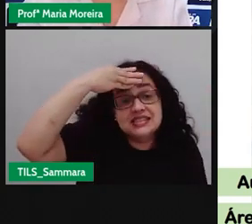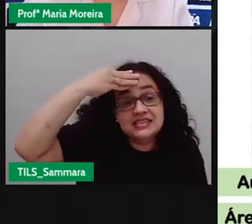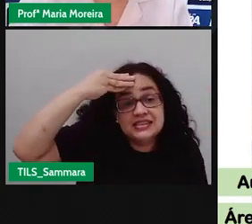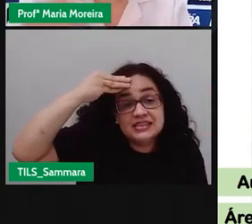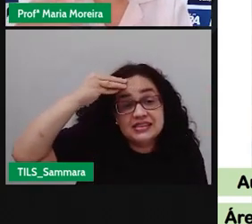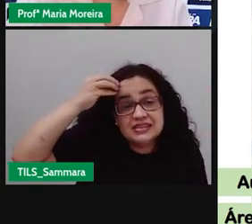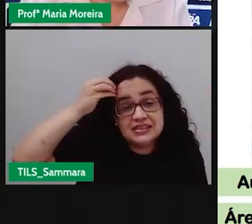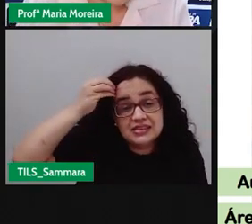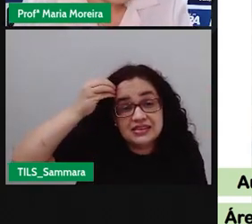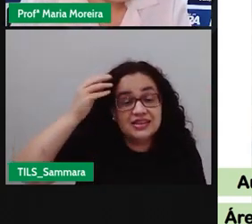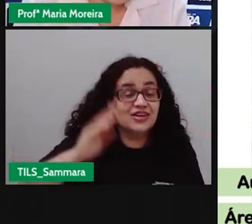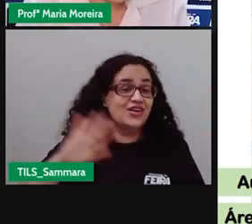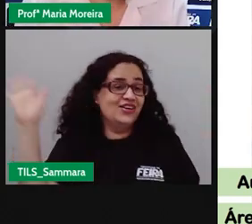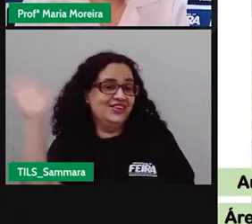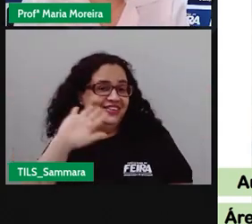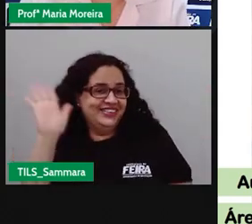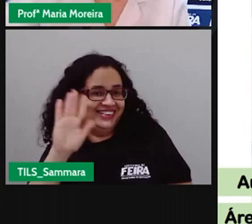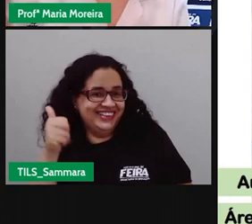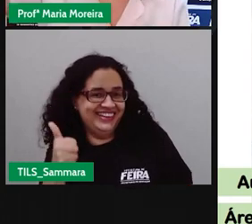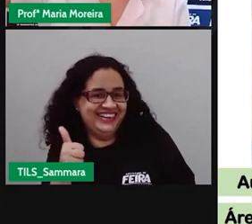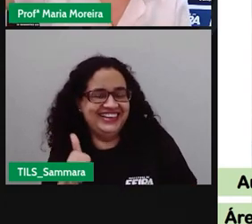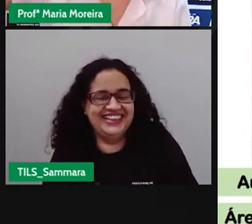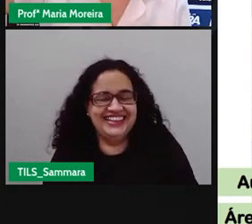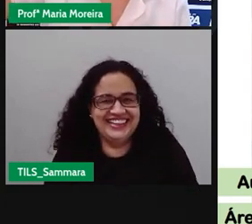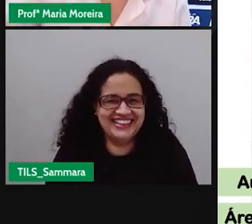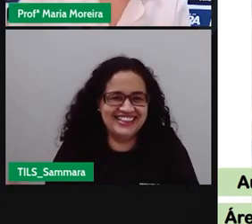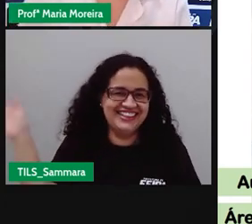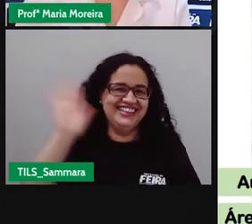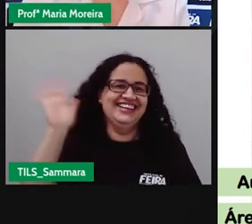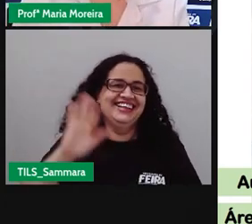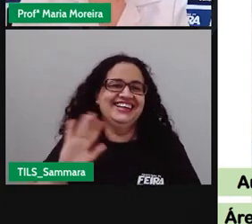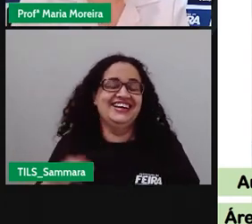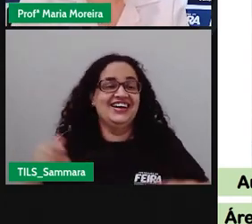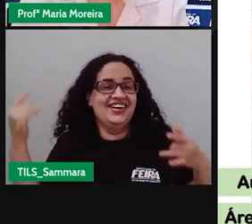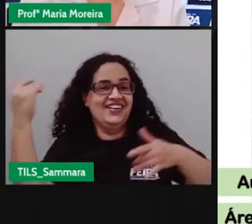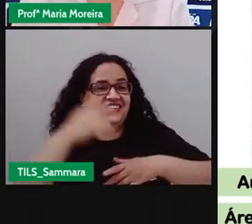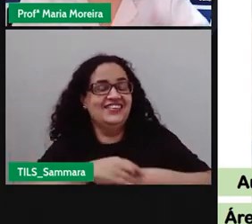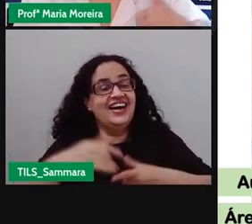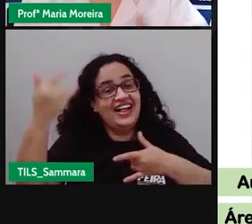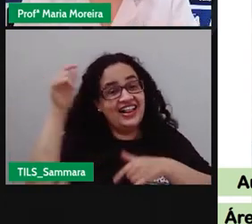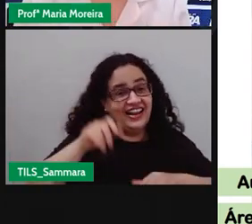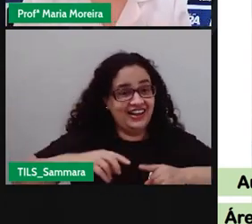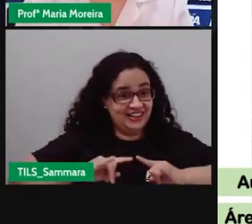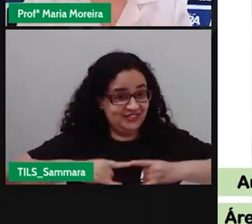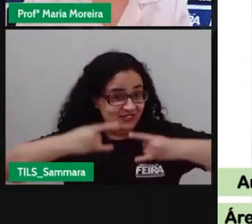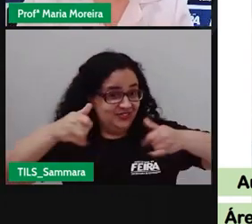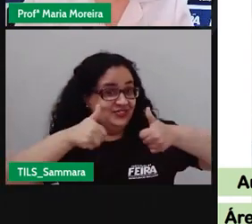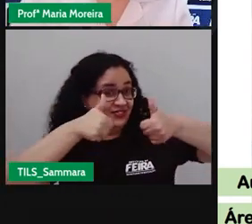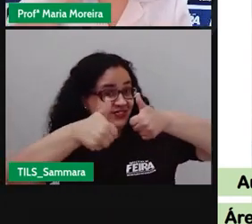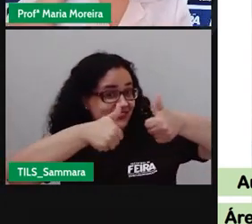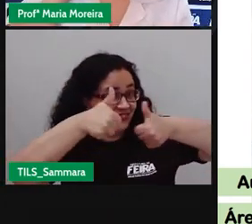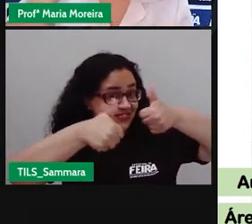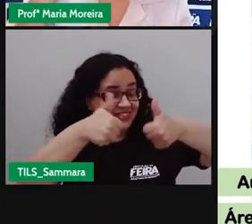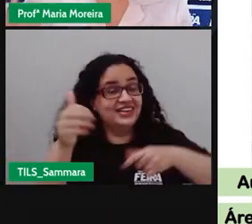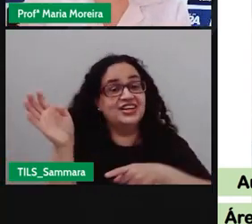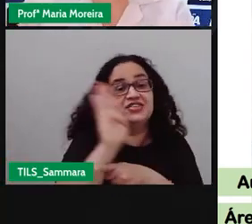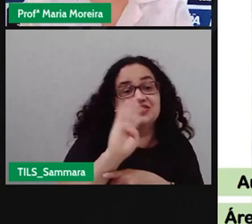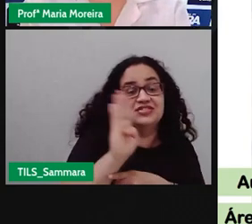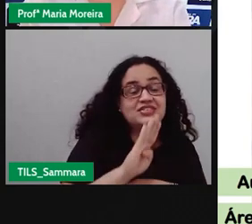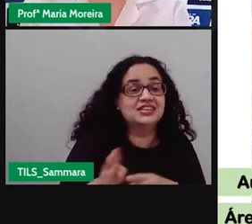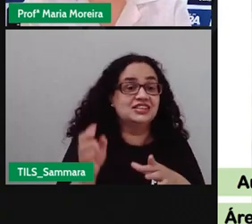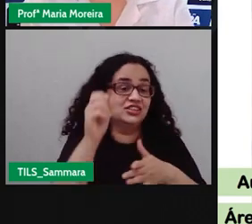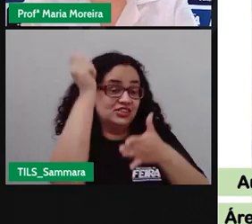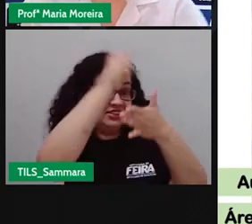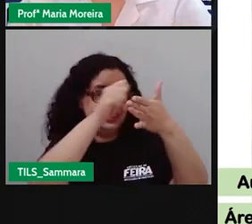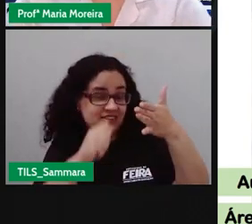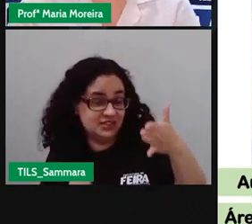moralzinha, dá moral aí pra Samara, se não tiverem dando pra mim, e ó, o like aqui embaixo, curtir o nosso vídeo, ó, se inscrever aqui no